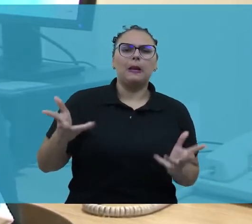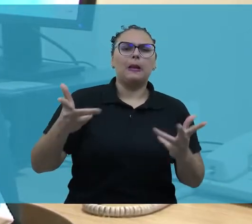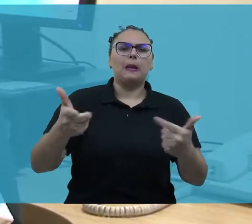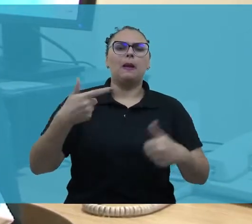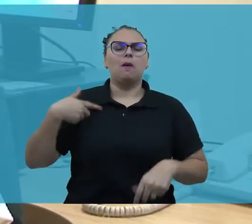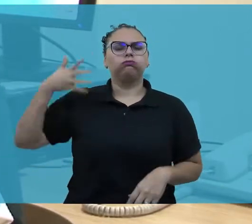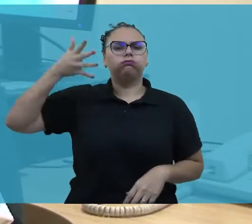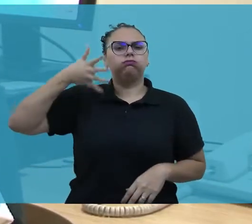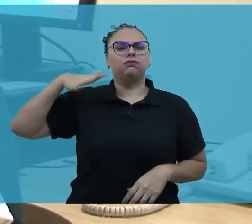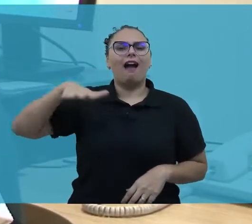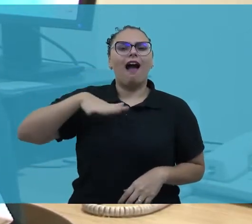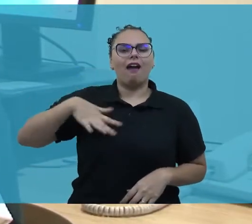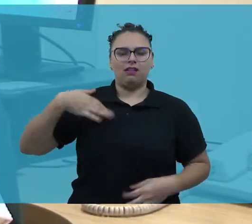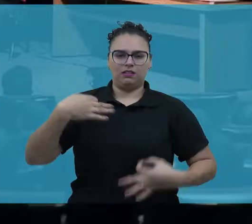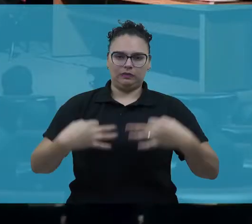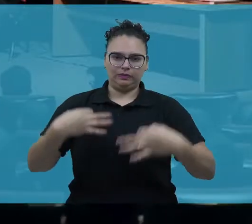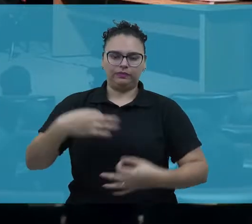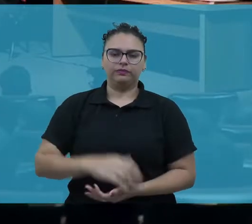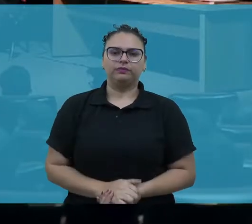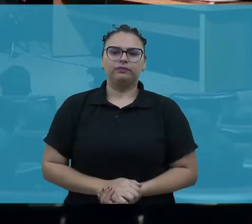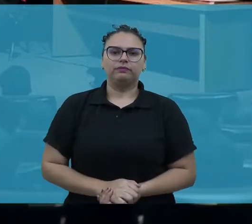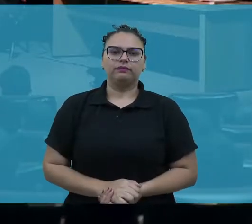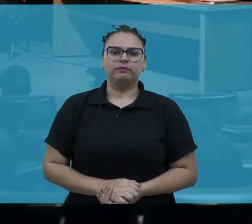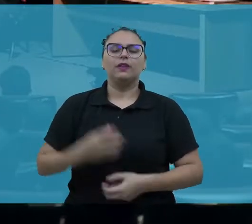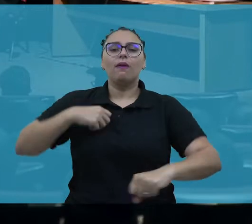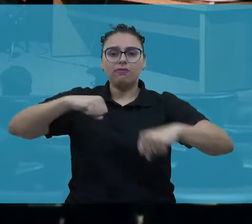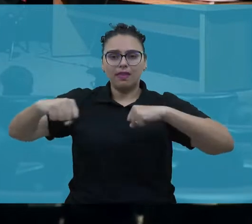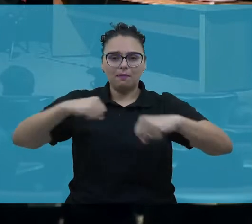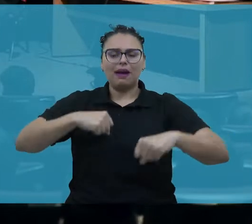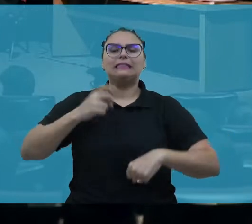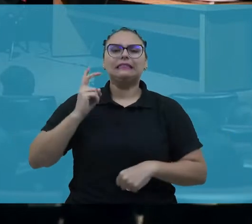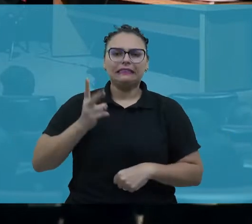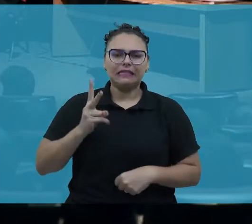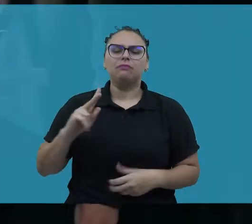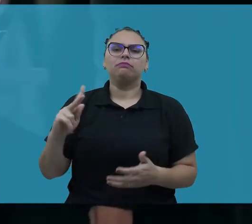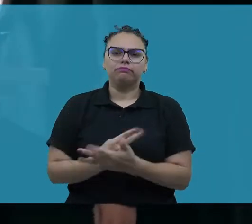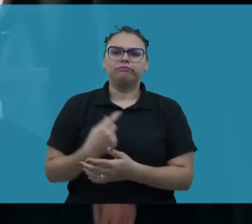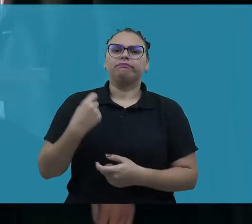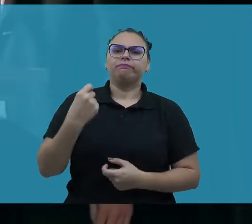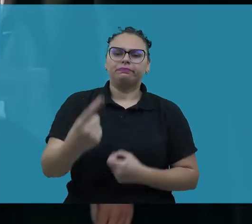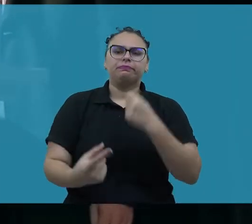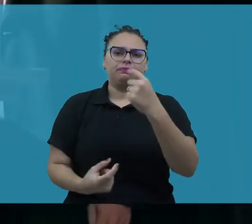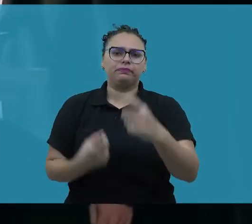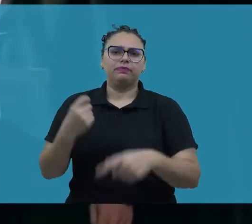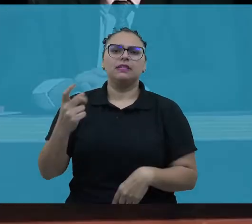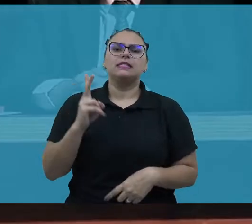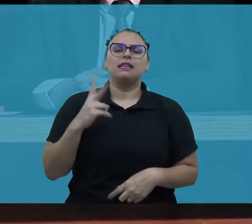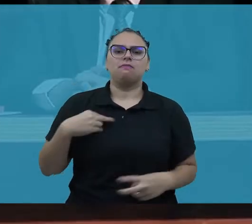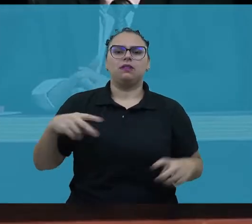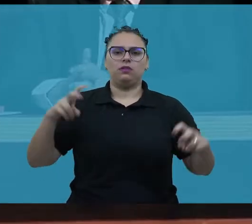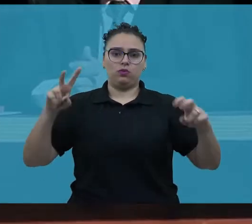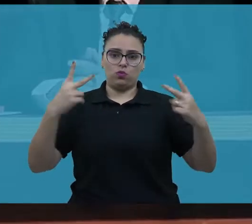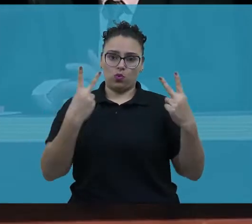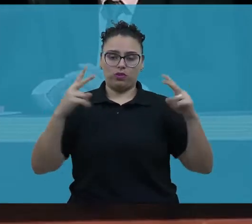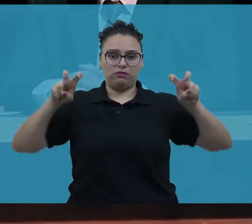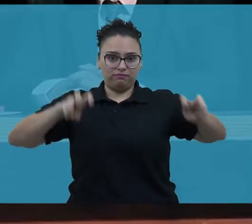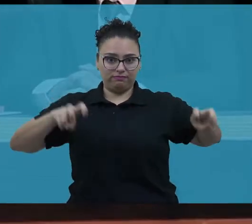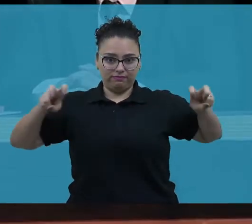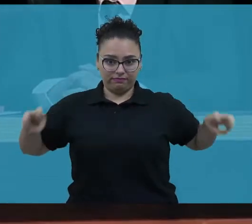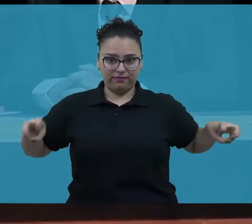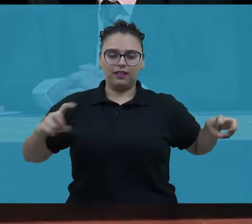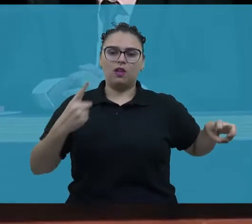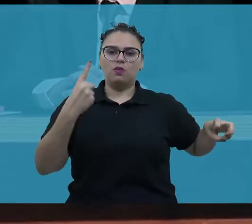no debate jurídico. Os debates acontecem periodicamente. Há sempre duas duplas e uma mesa,